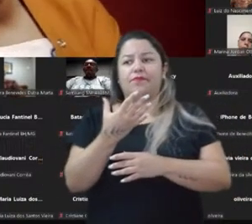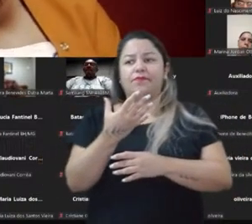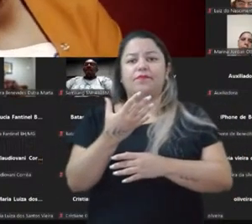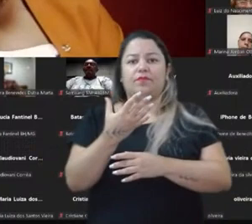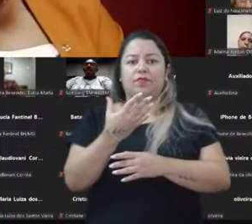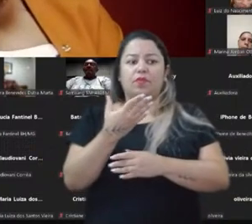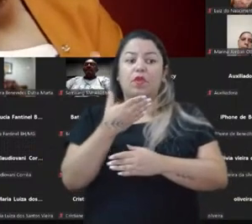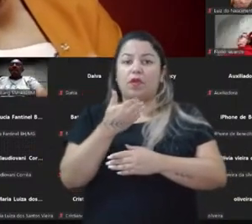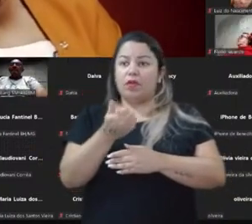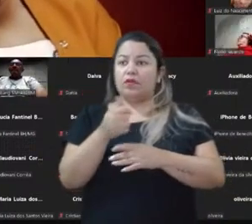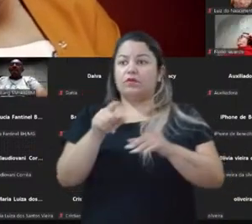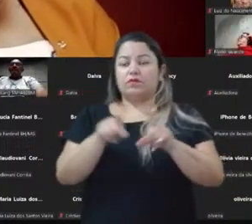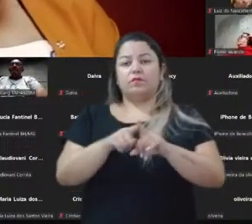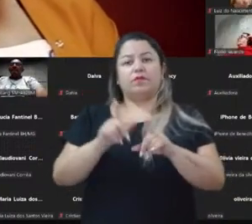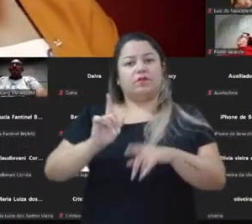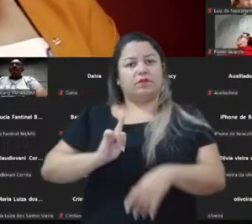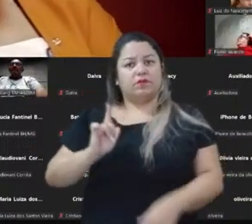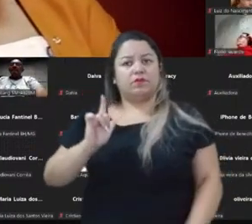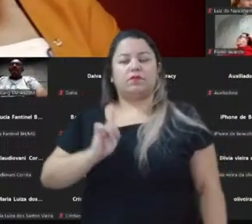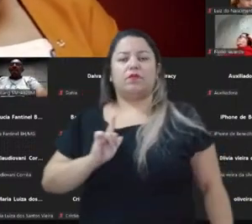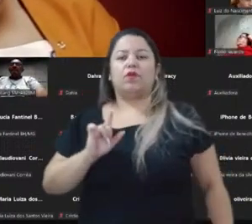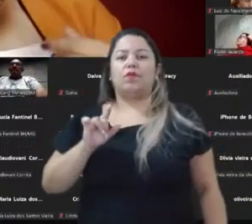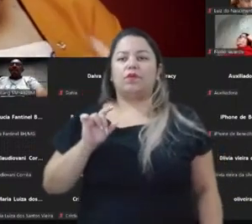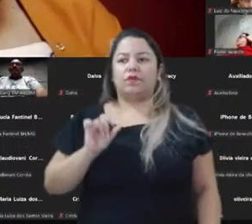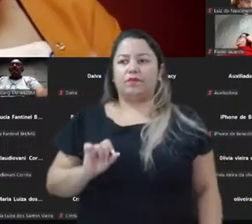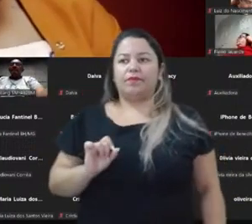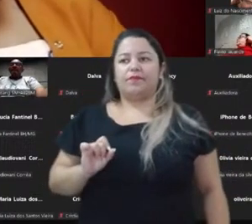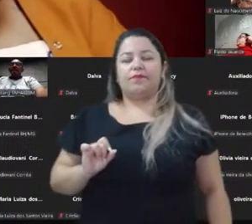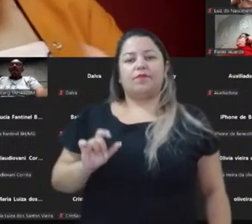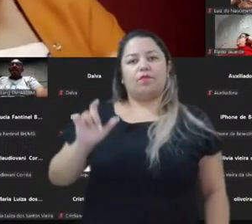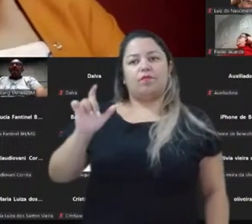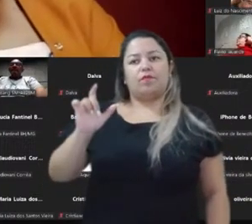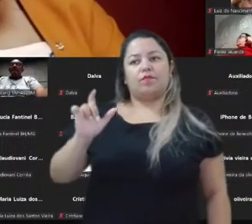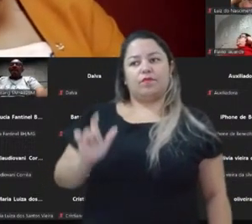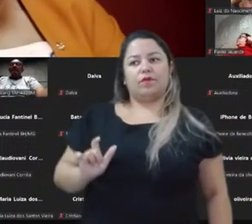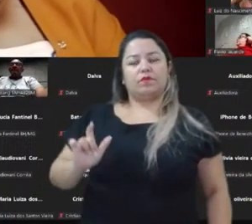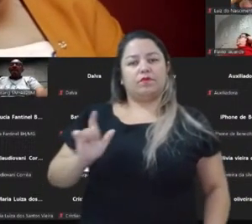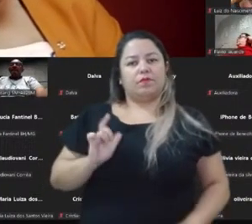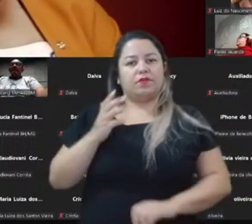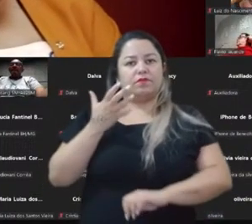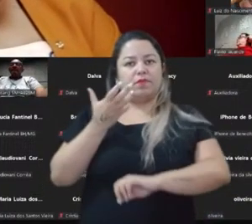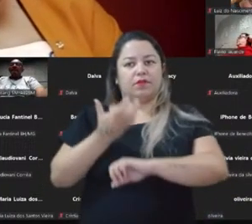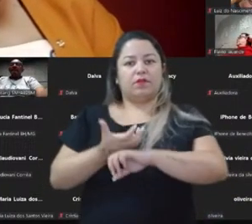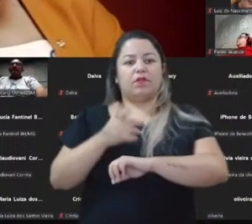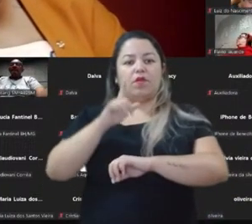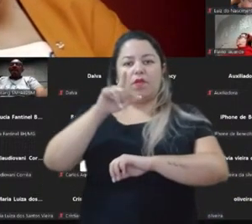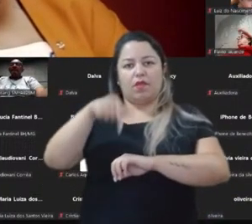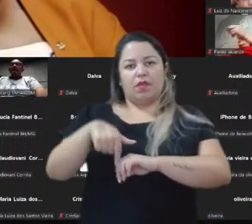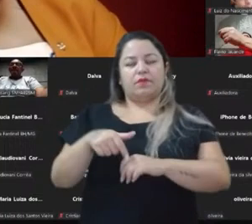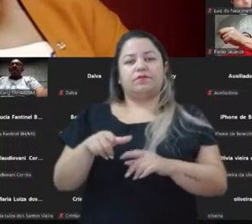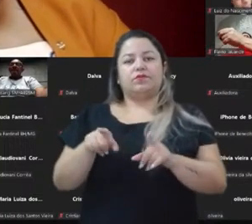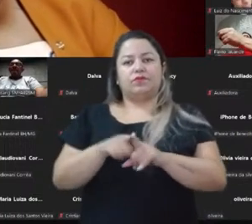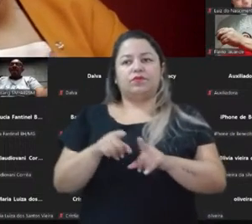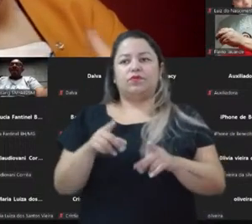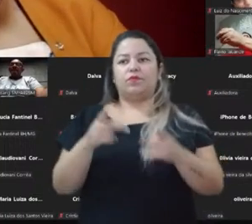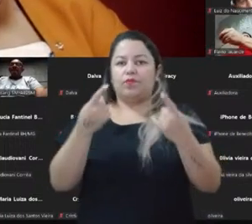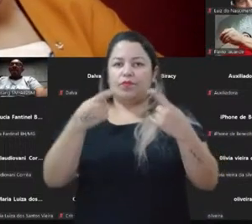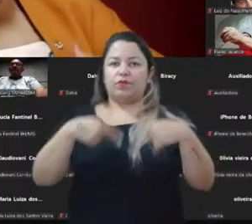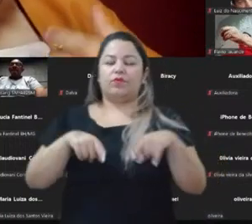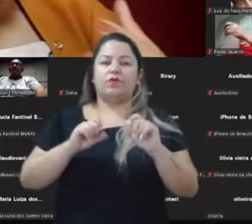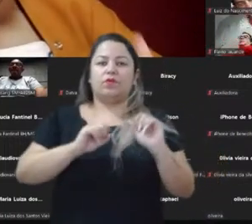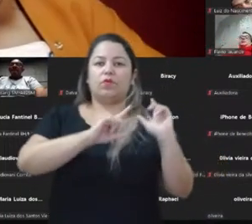e tem descido quando a cara desse conteúdo, desse material é a cara de um político